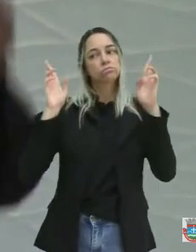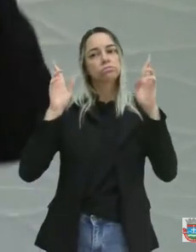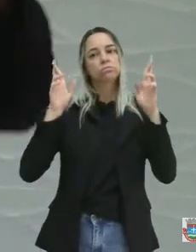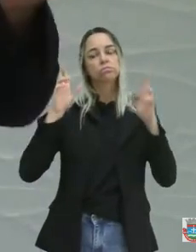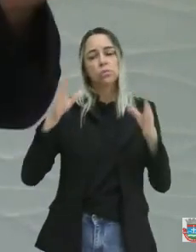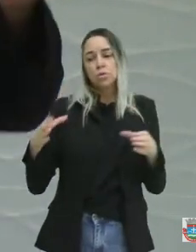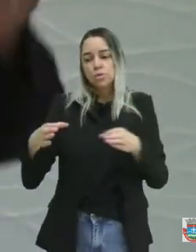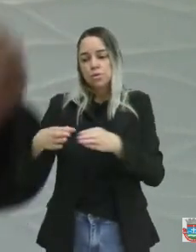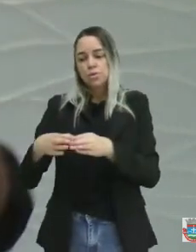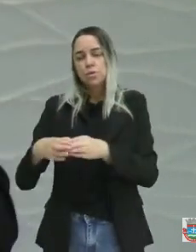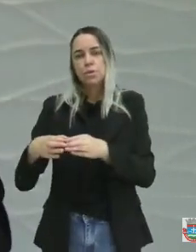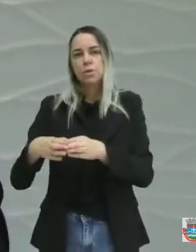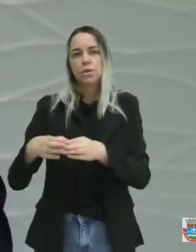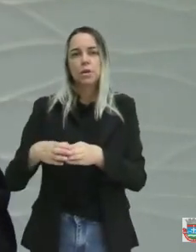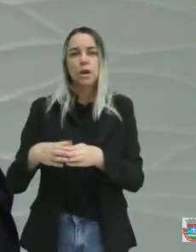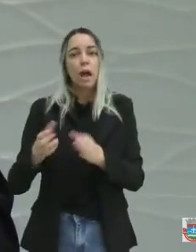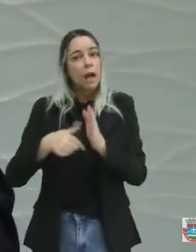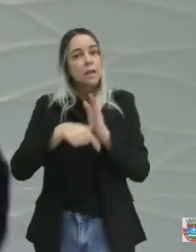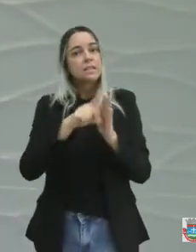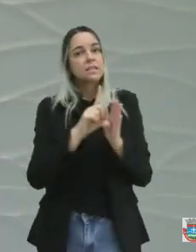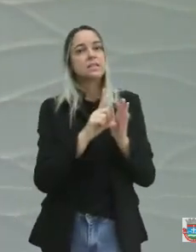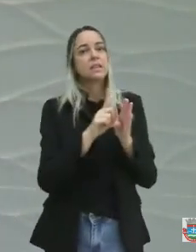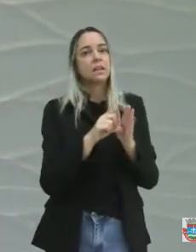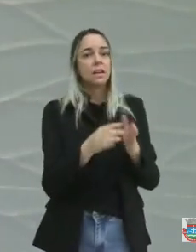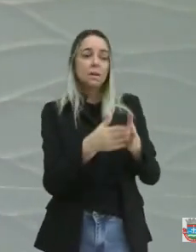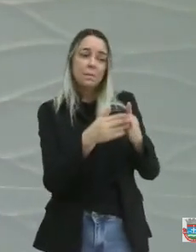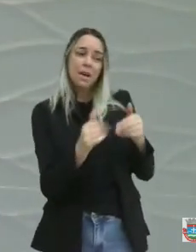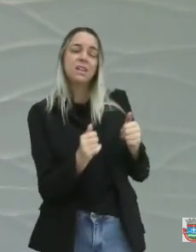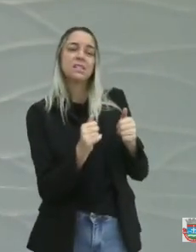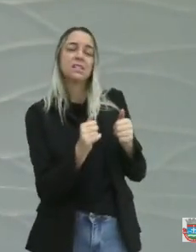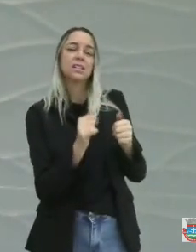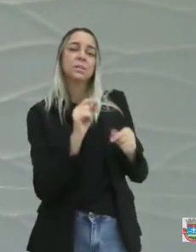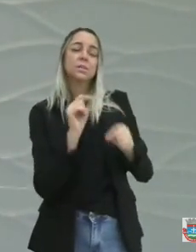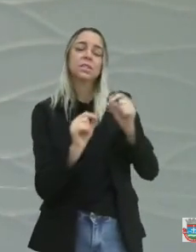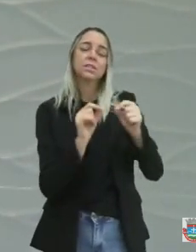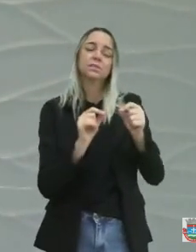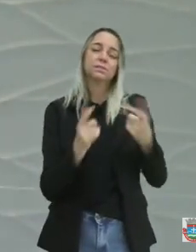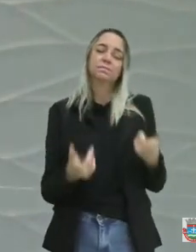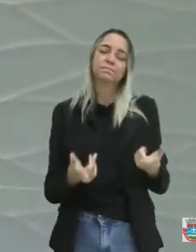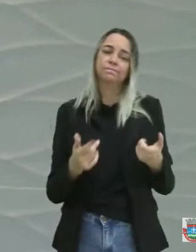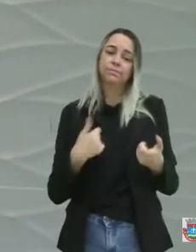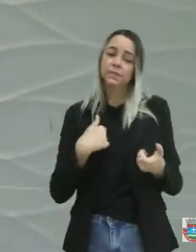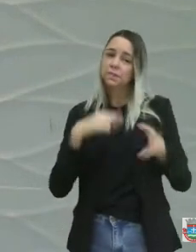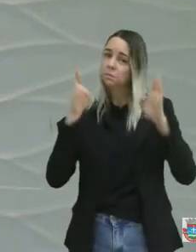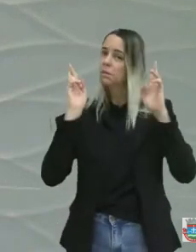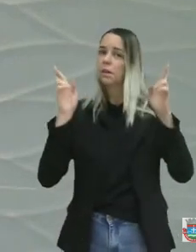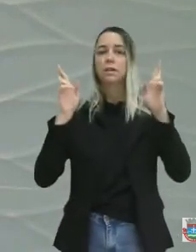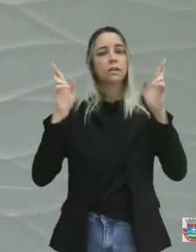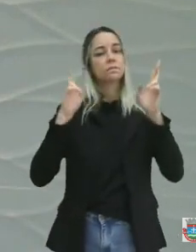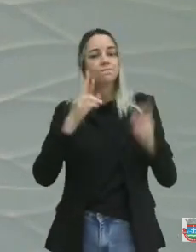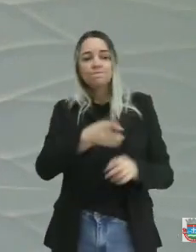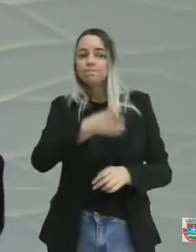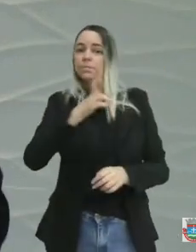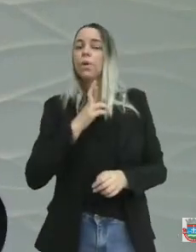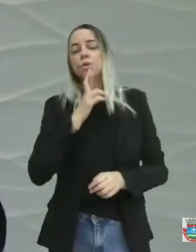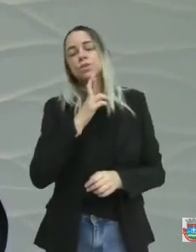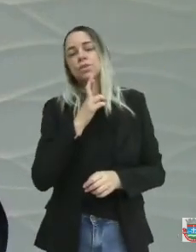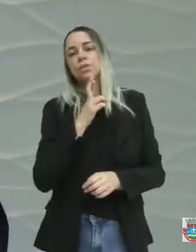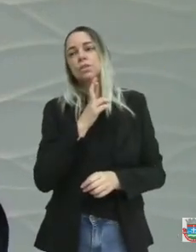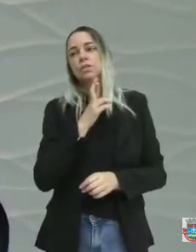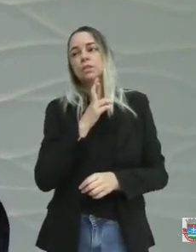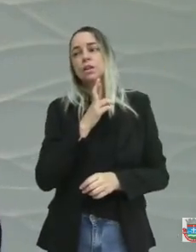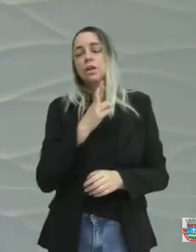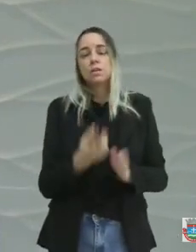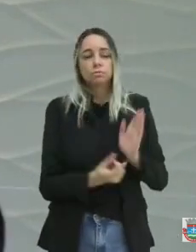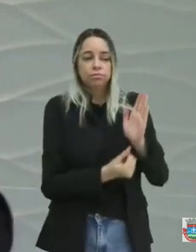convoquem antes de dar o parecer e peça e espere chegar a resposta de tudo que é gasto com dinheiro